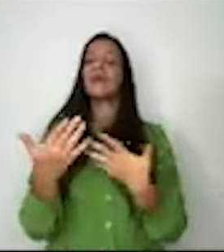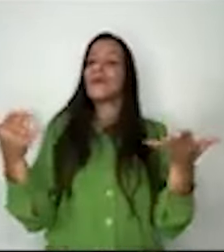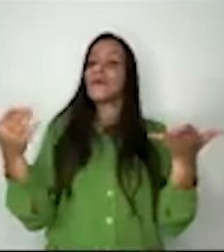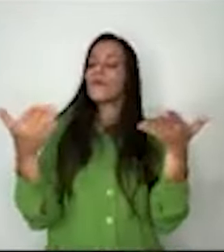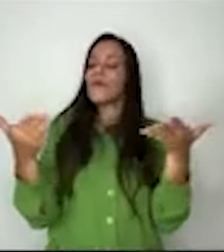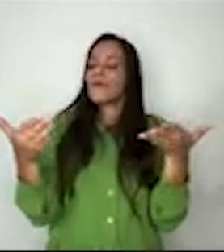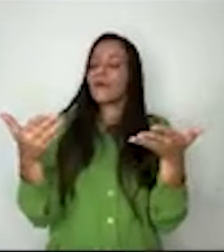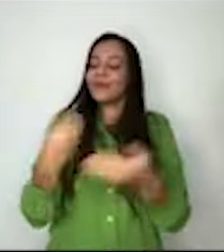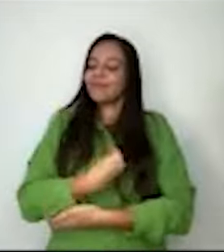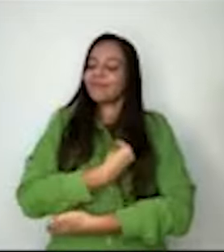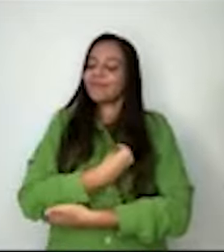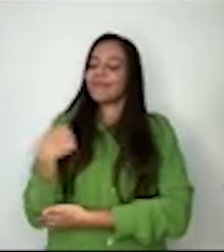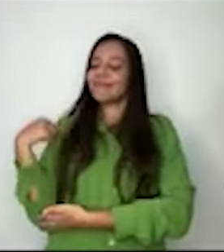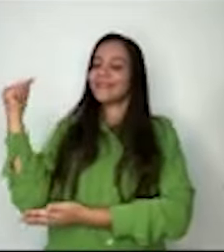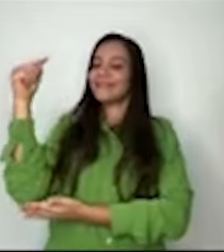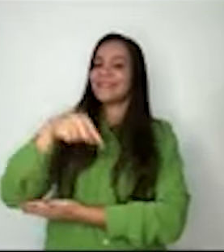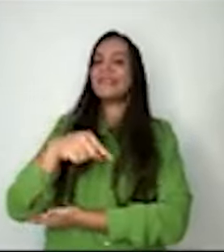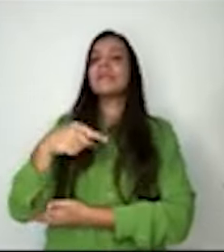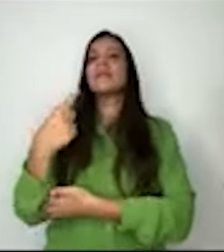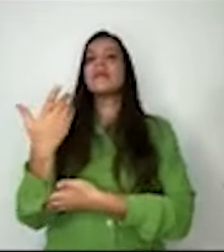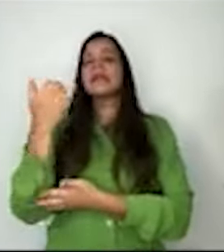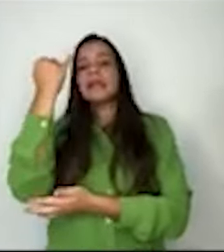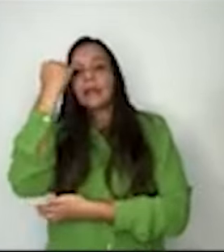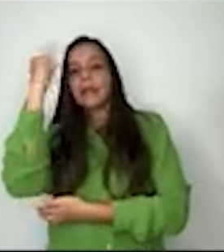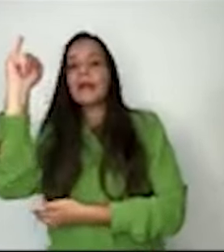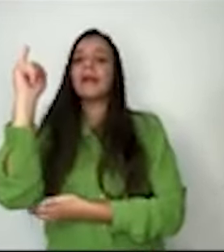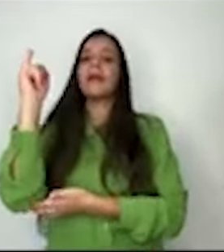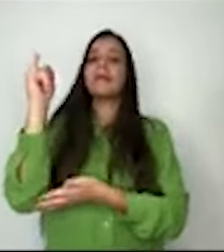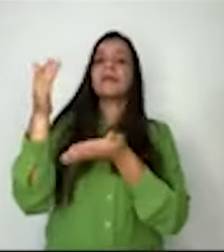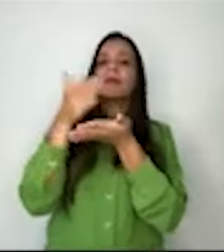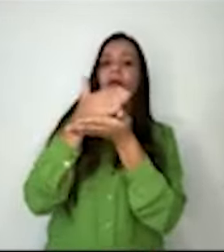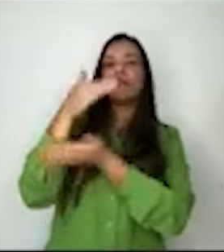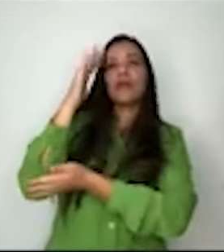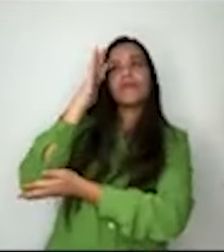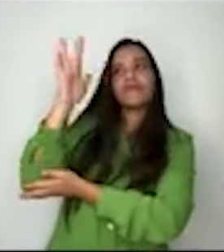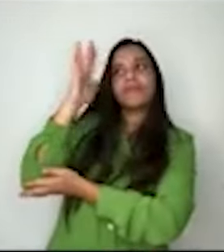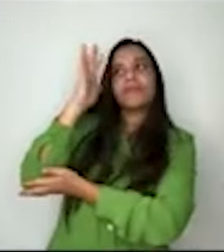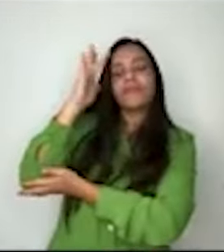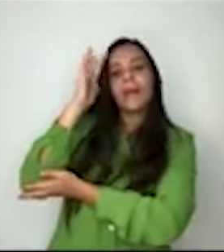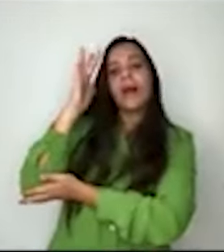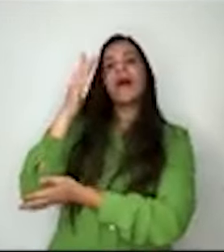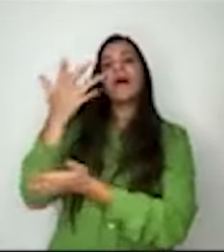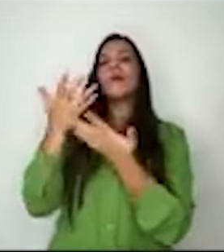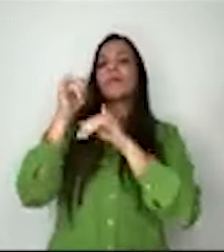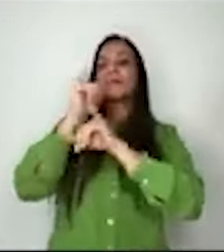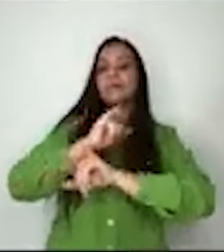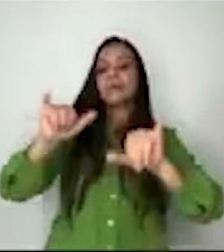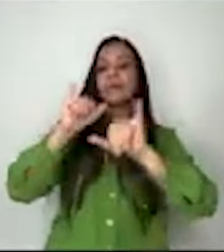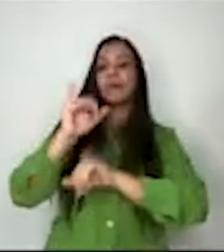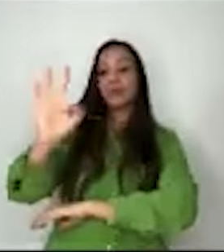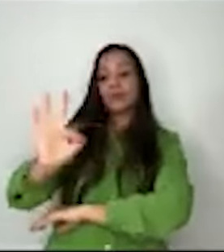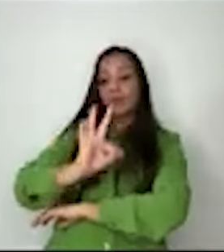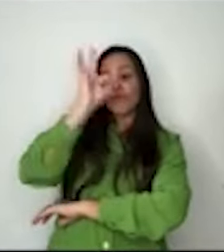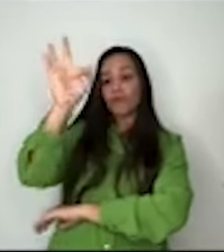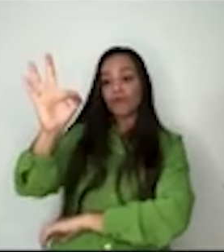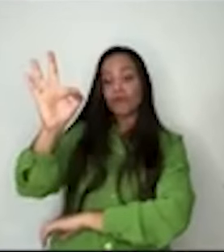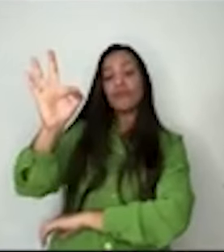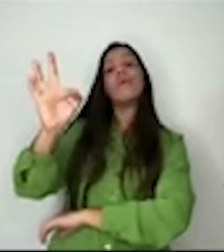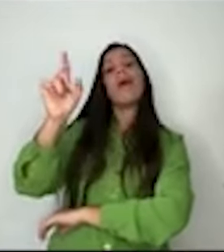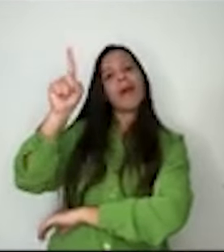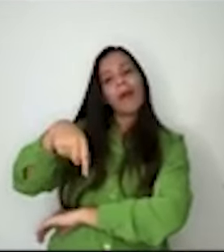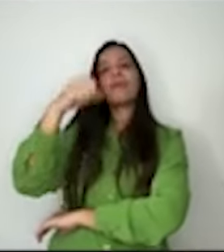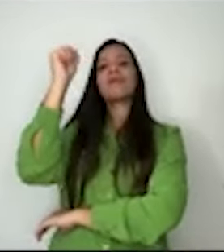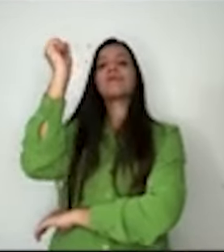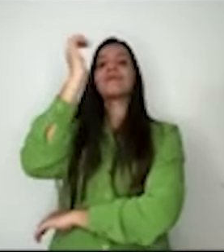compartilhar algumas ideias e algumas reflexões sobre o futuro é brasileiro. Eu venho desde o primeiro, senão que eu estou ficando